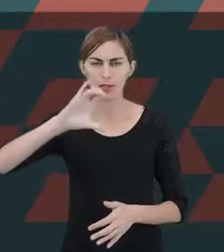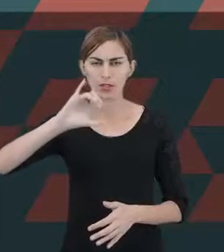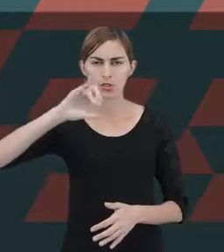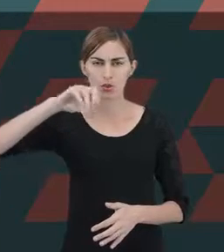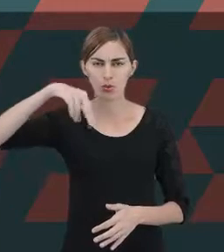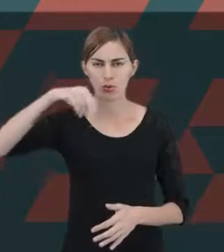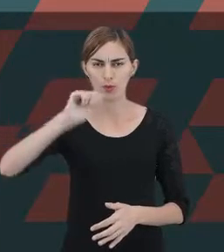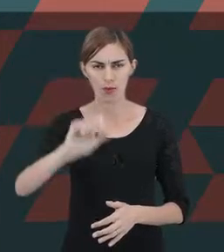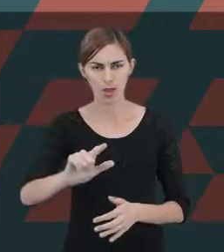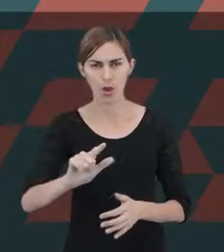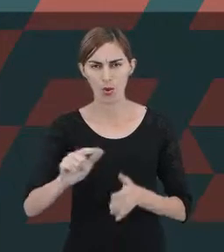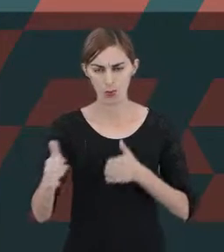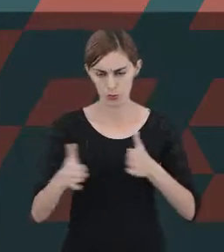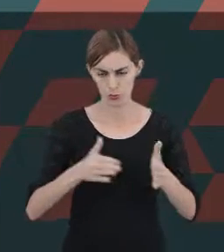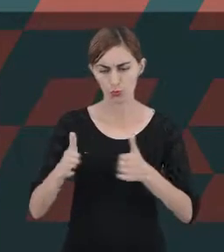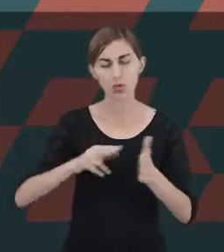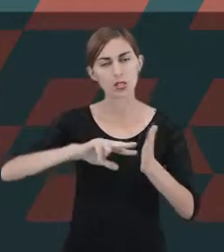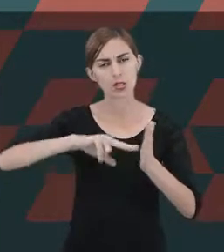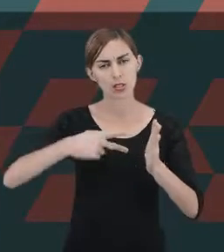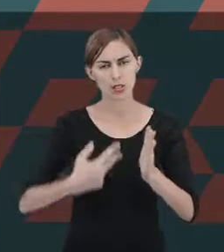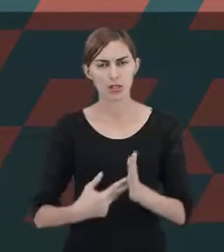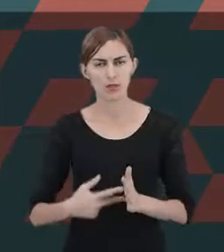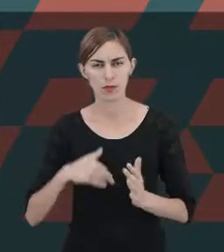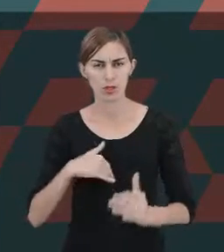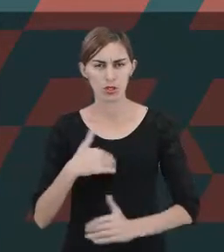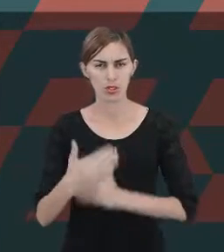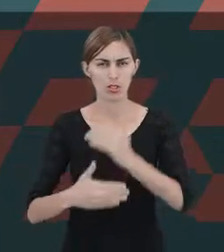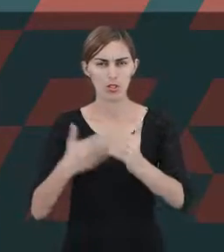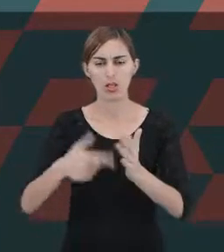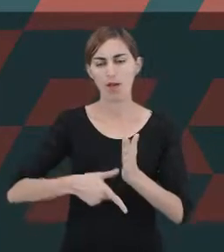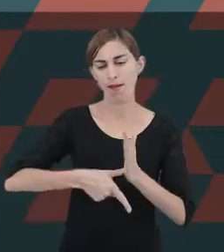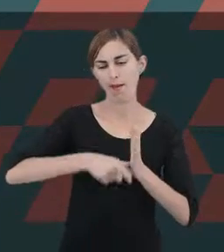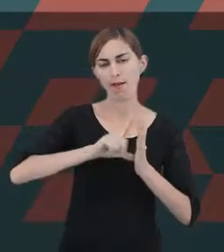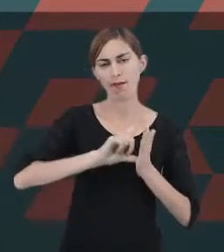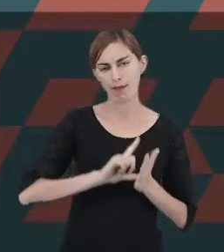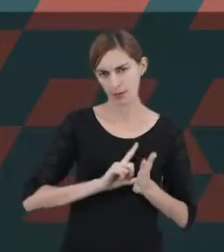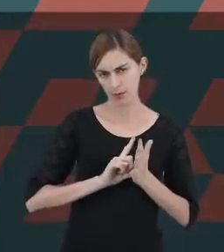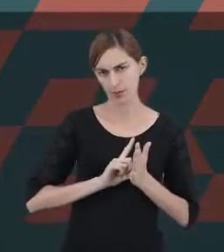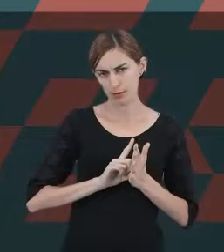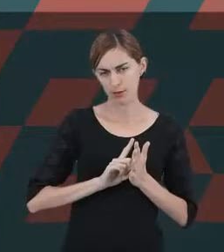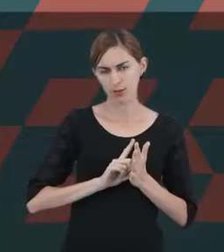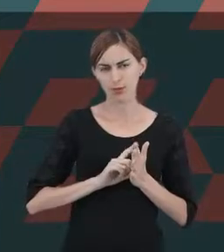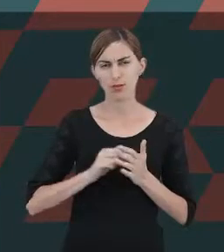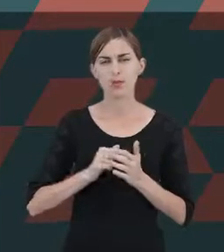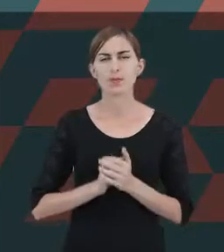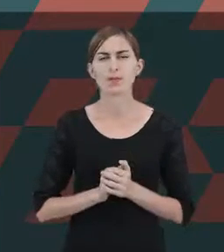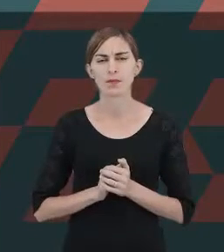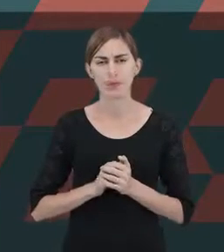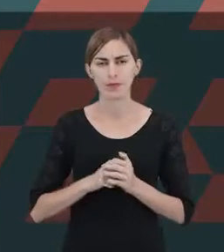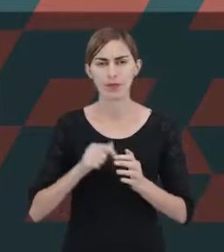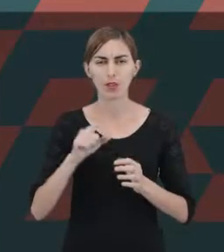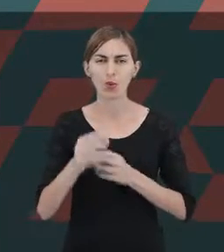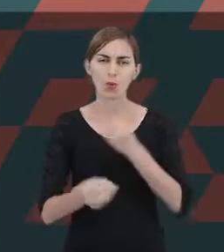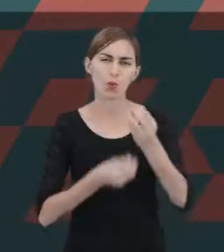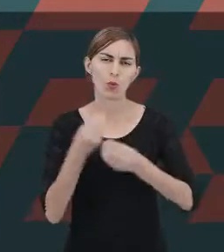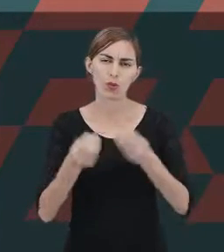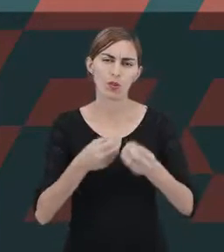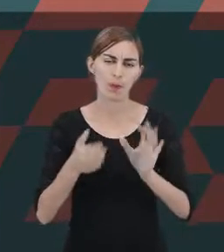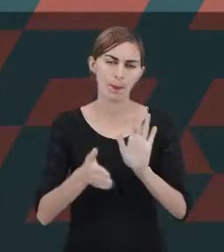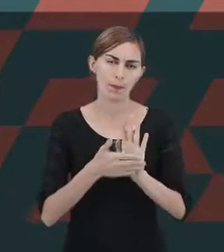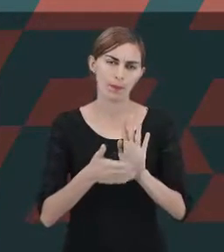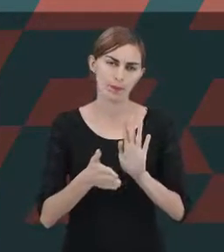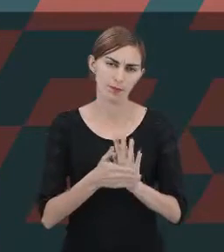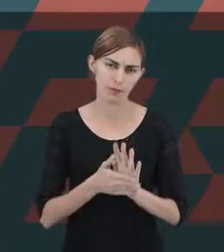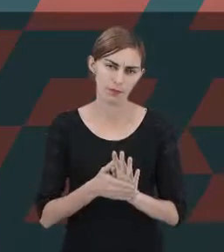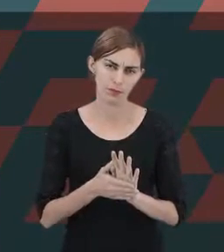Pré-operacional significaria um desenvolvimento antes das ações. E aí é quando ele traz a proposta